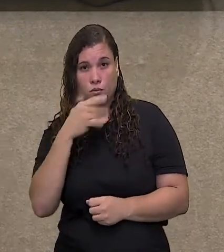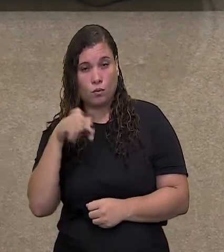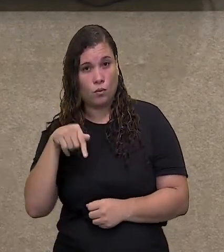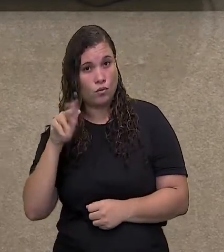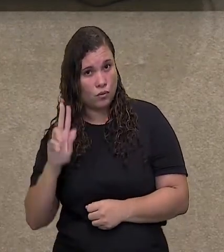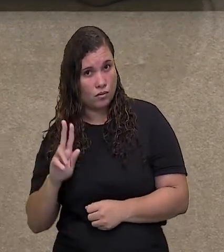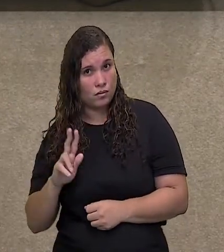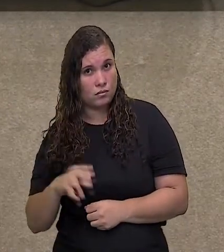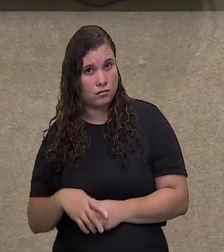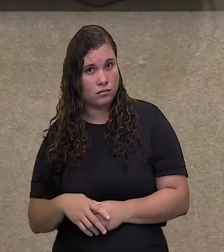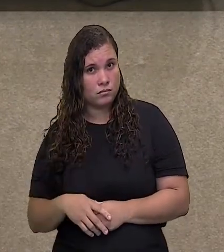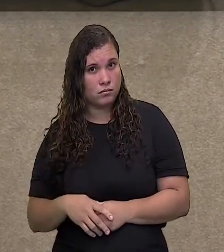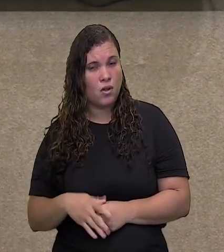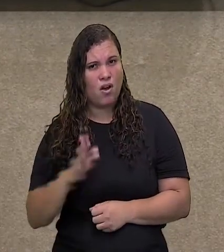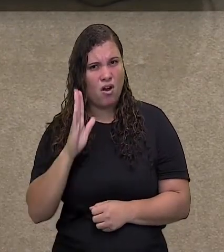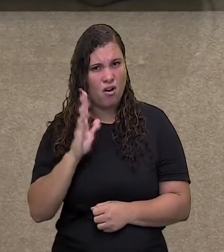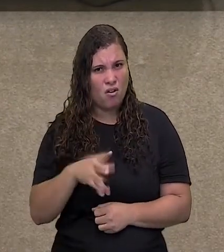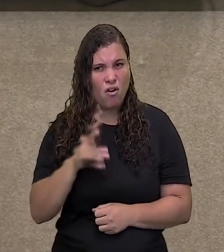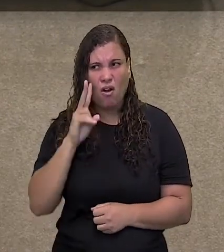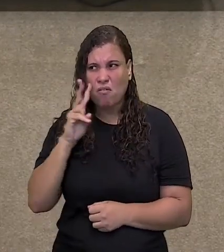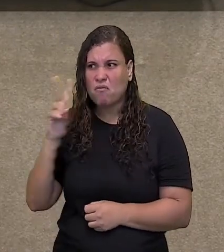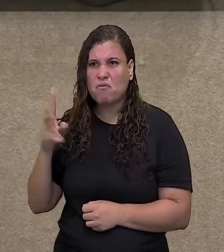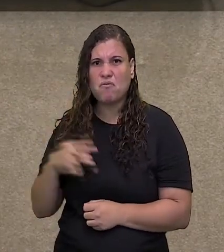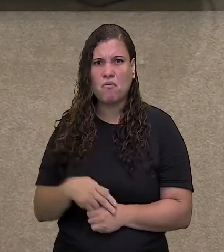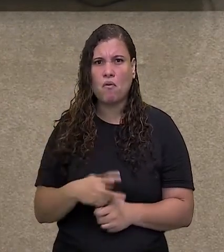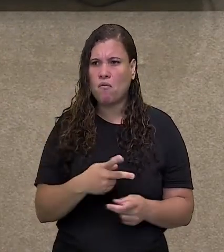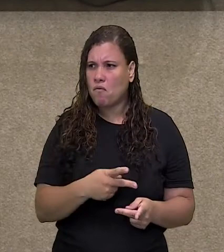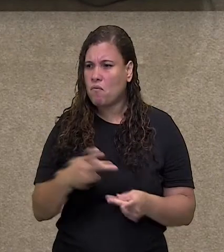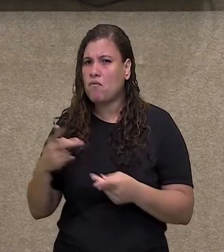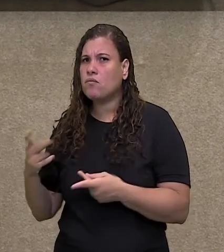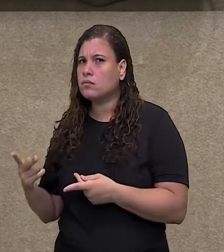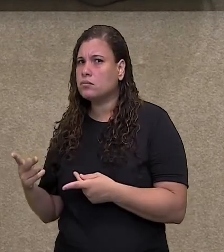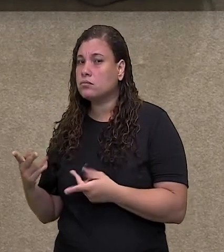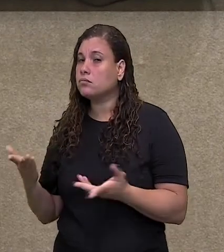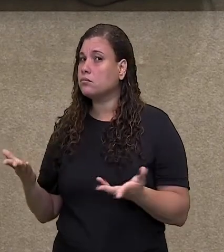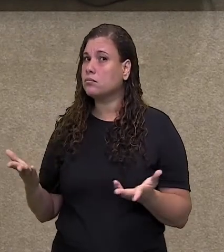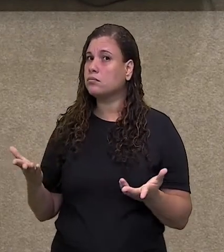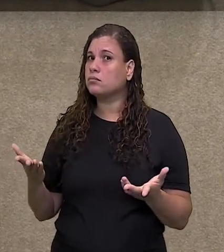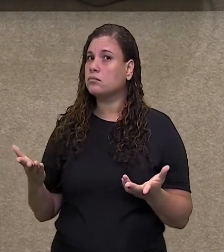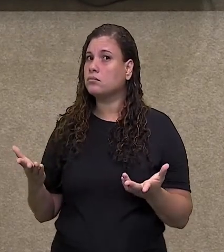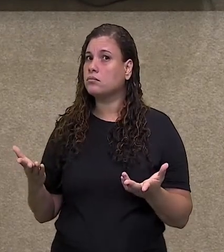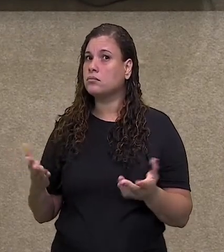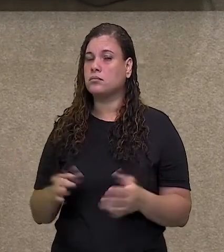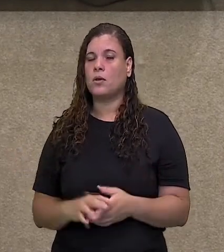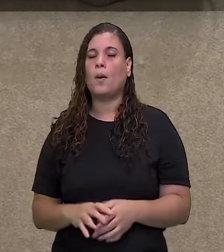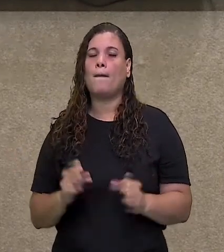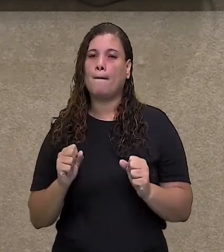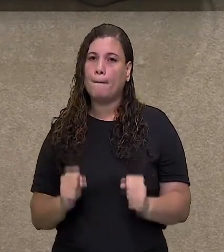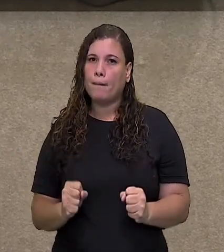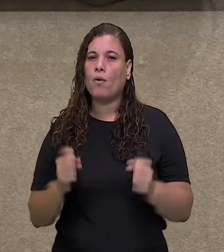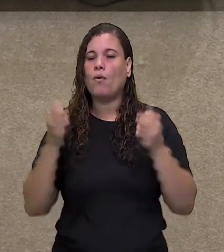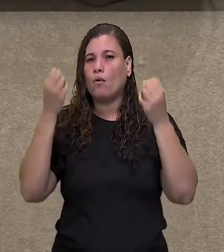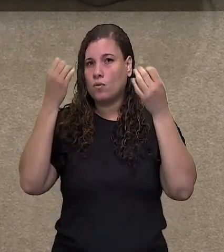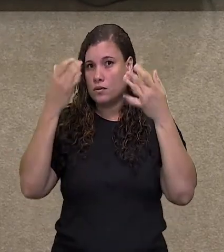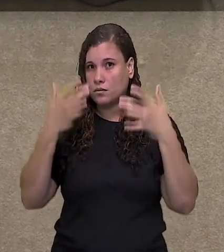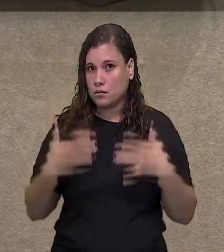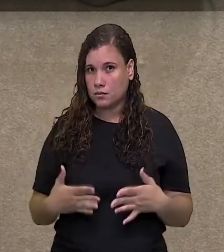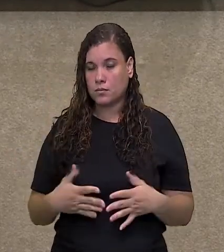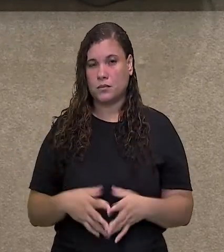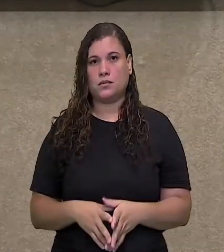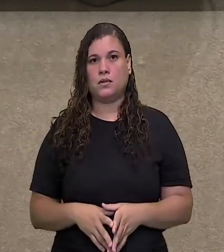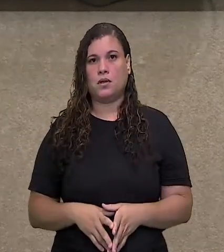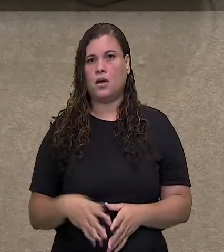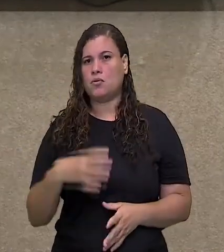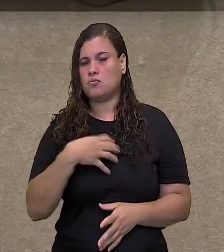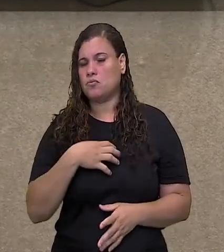patrimônio histórico, pode falar sobre ele também. O importante é que você pratique a atividade. Retome aí no seu conhecimento